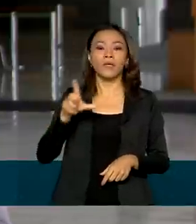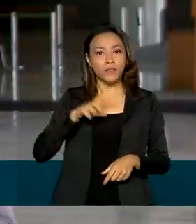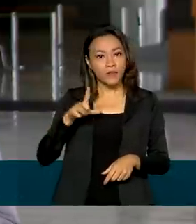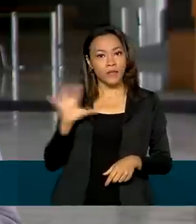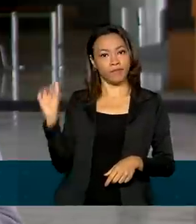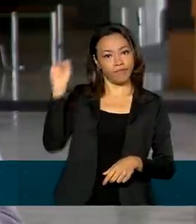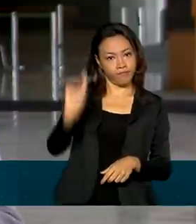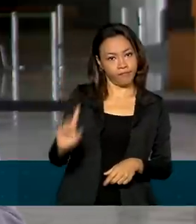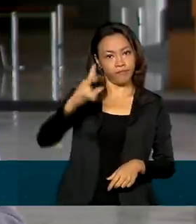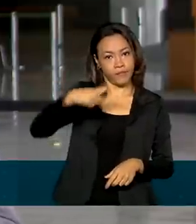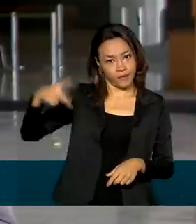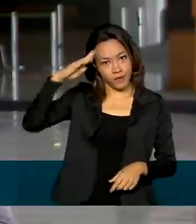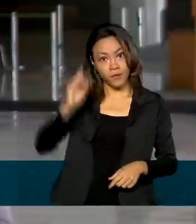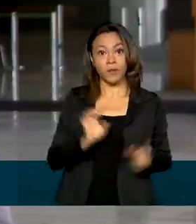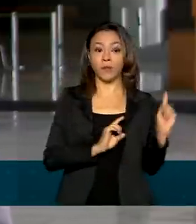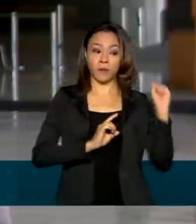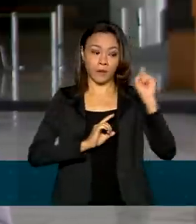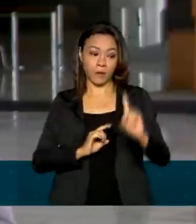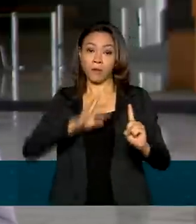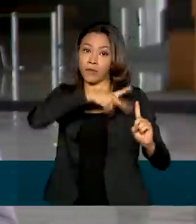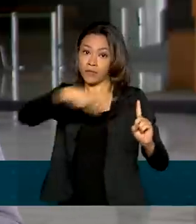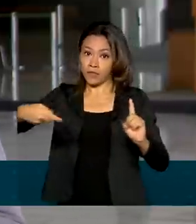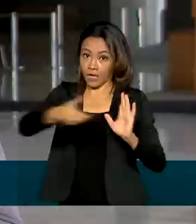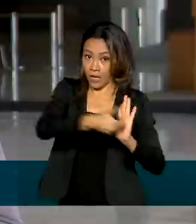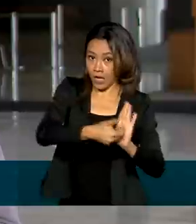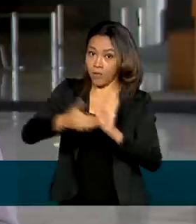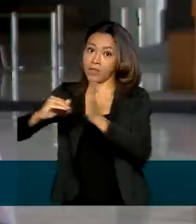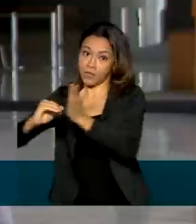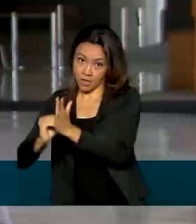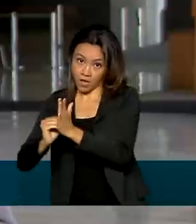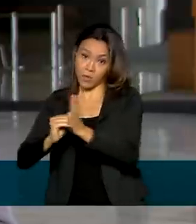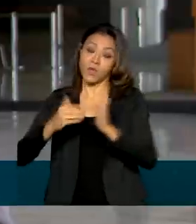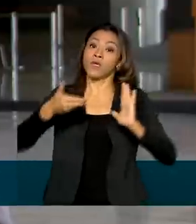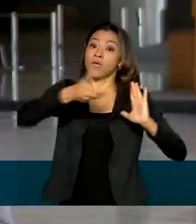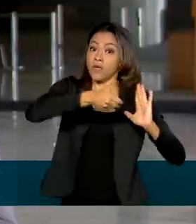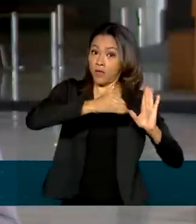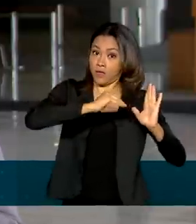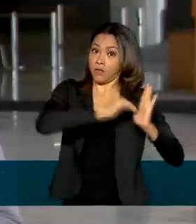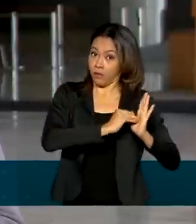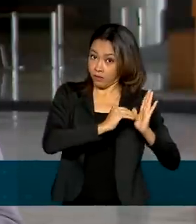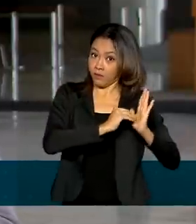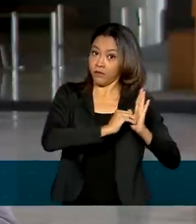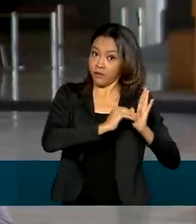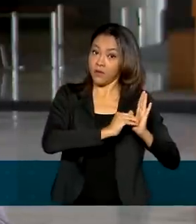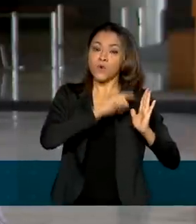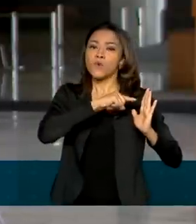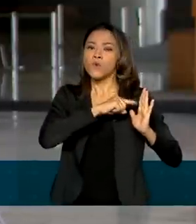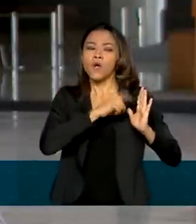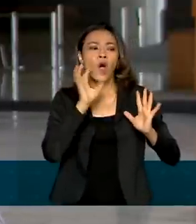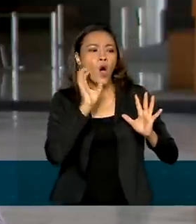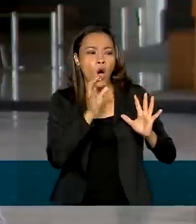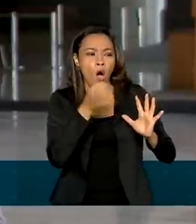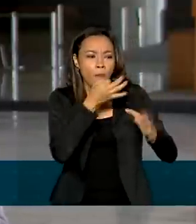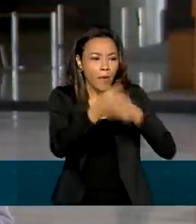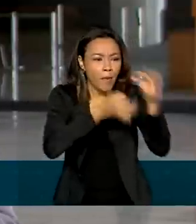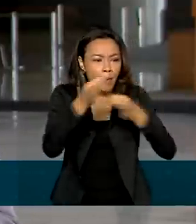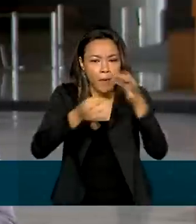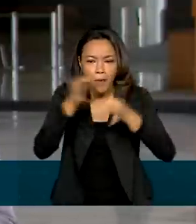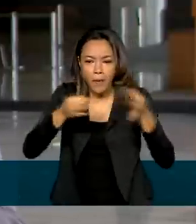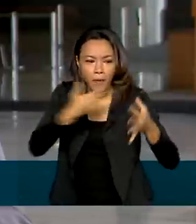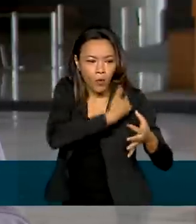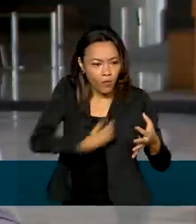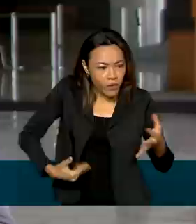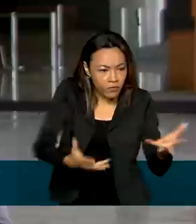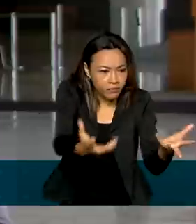o presidente da Câmara e o presidente do Senado. E coube ao presidente do Senado ouvir e trazer as demandas dos governadores. O